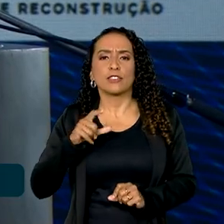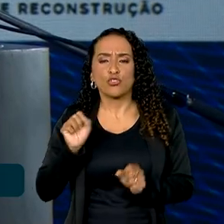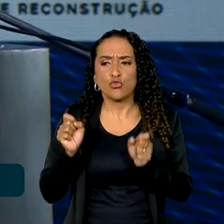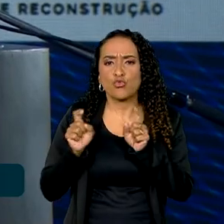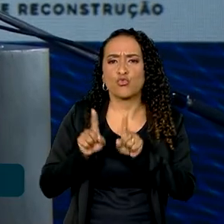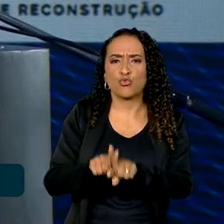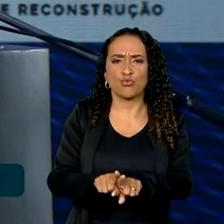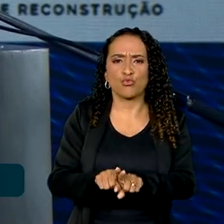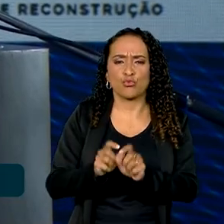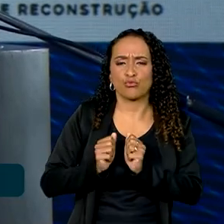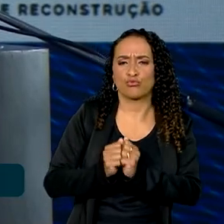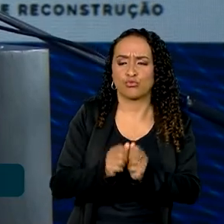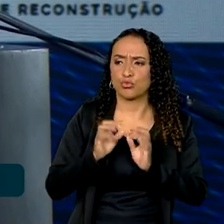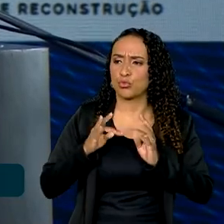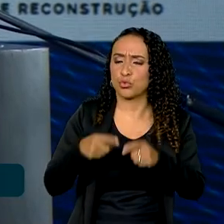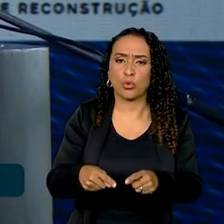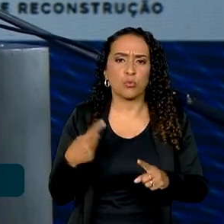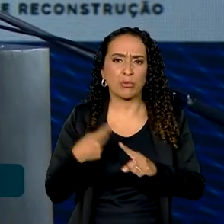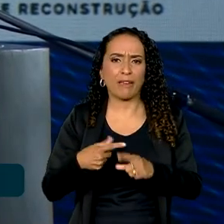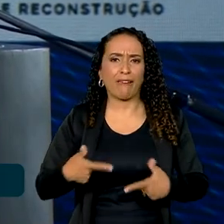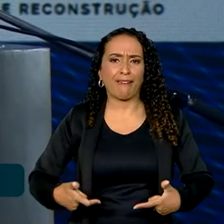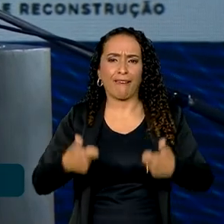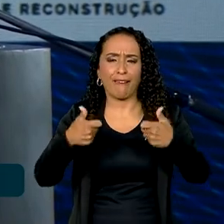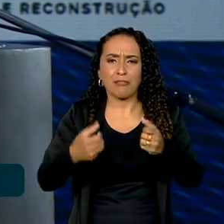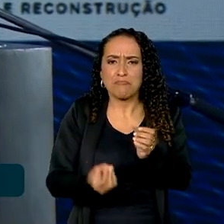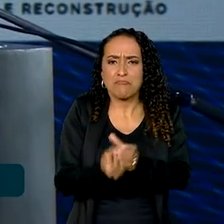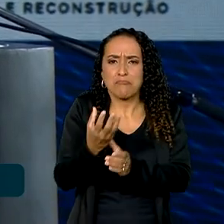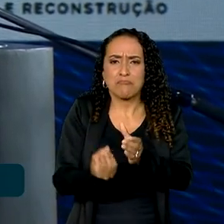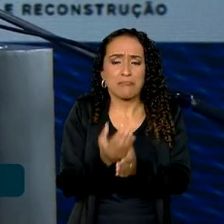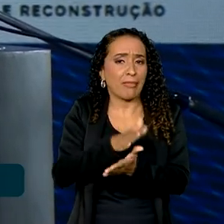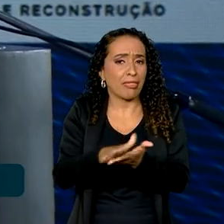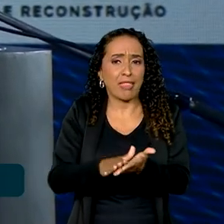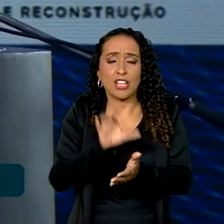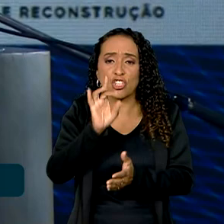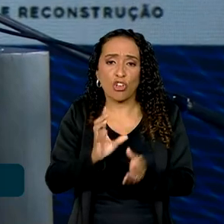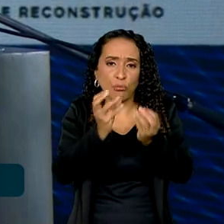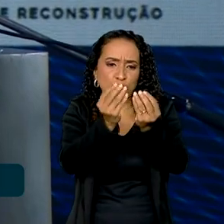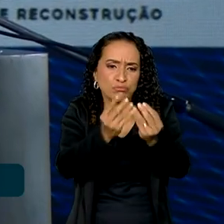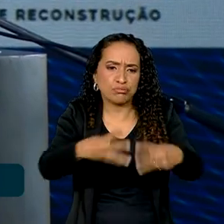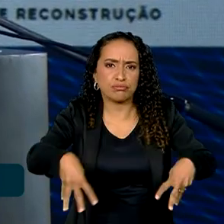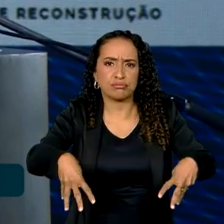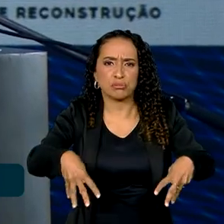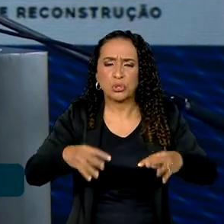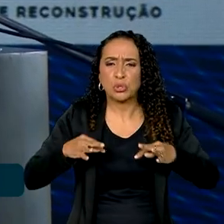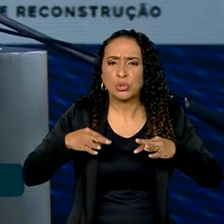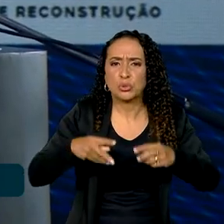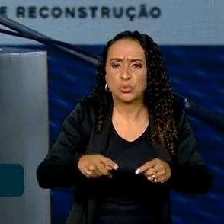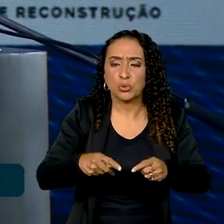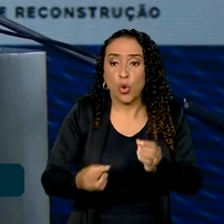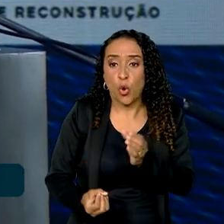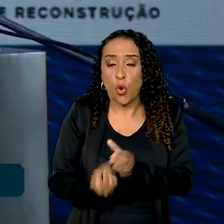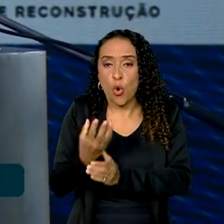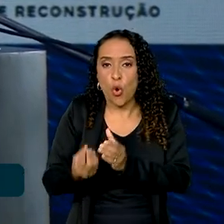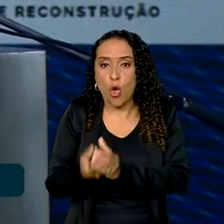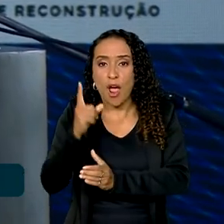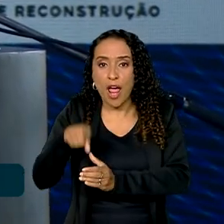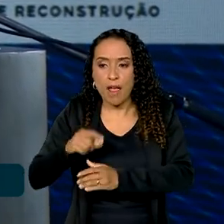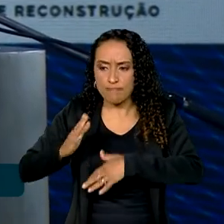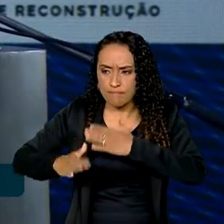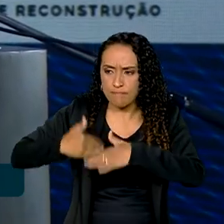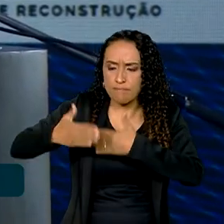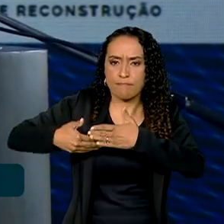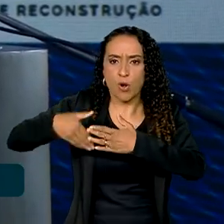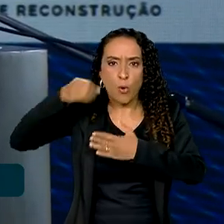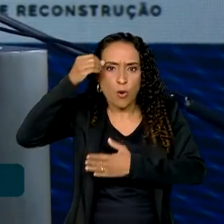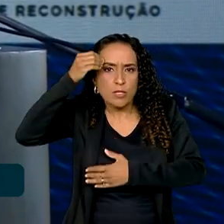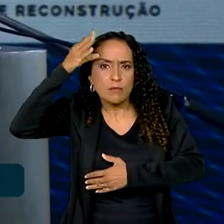todos, porque a guerra não constrói, a guerra destrói. O que constrói é desenvolvimento, é